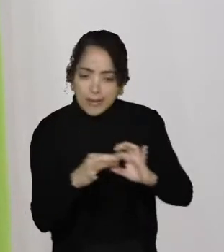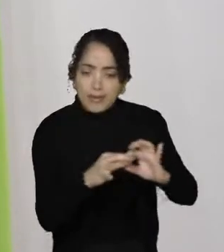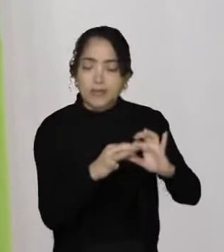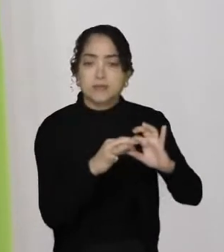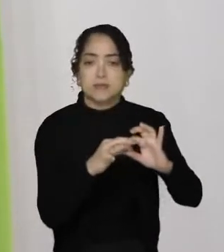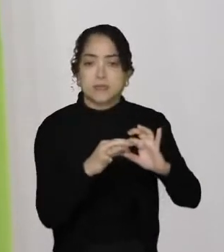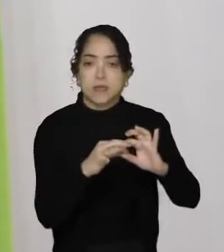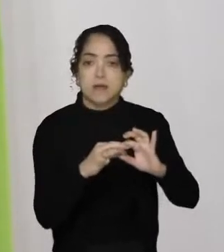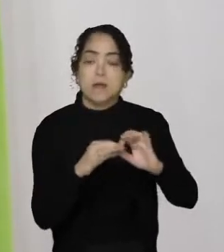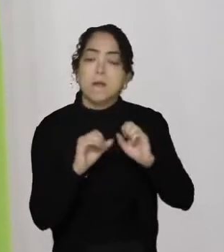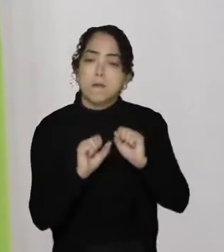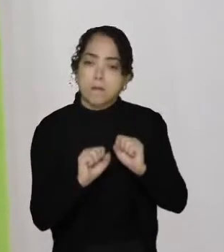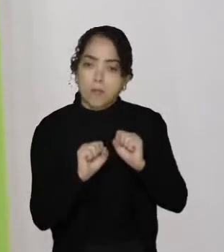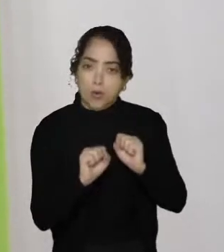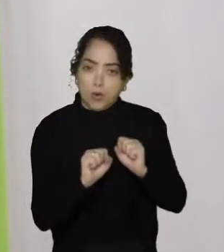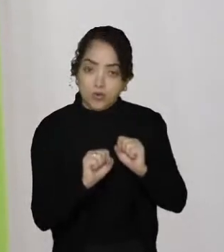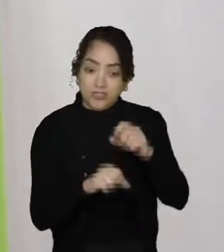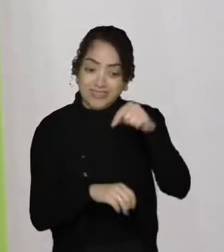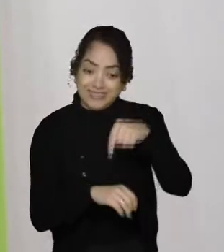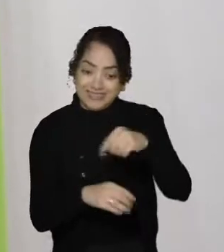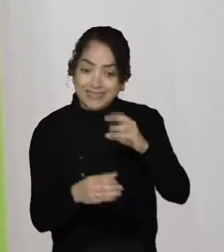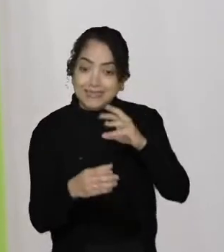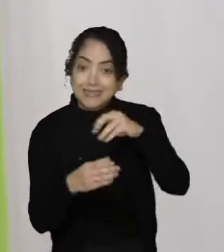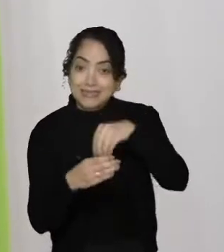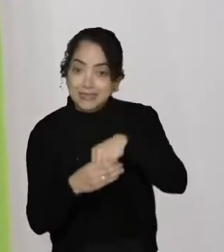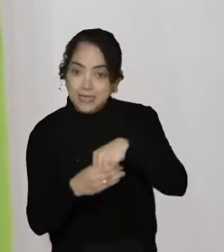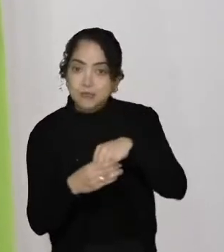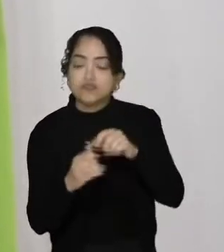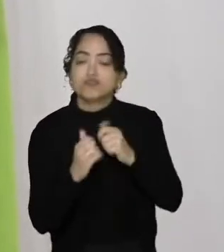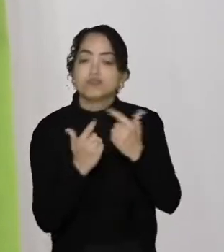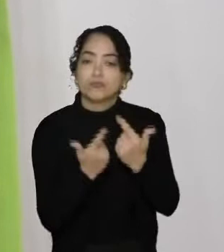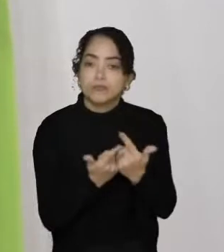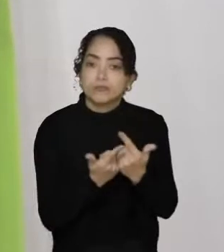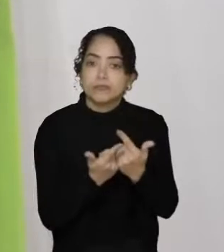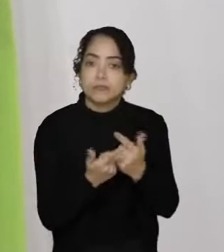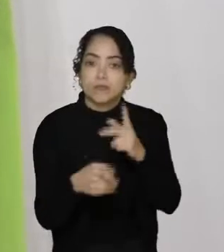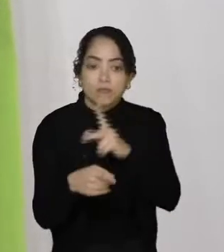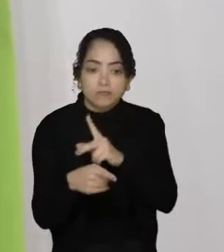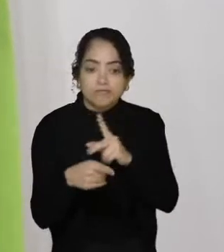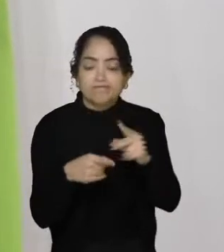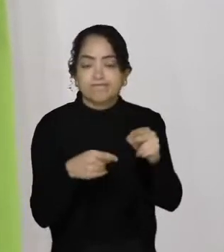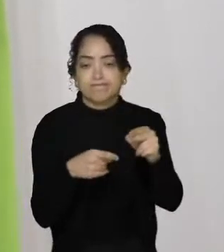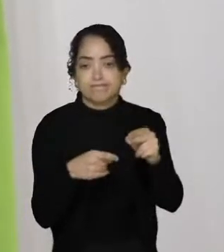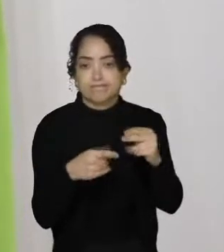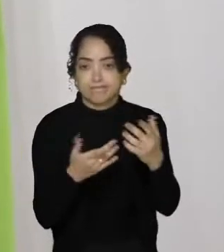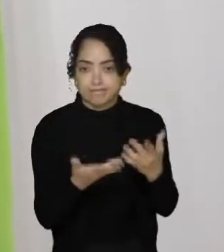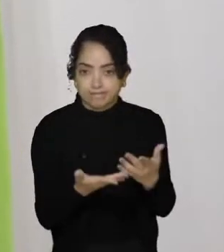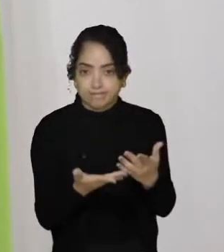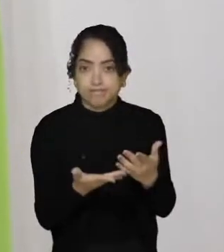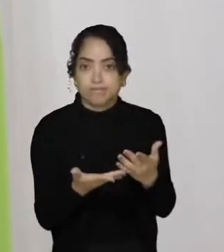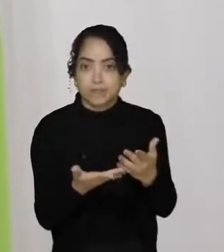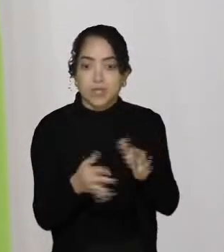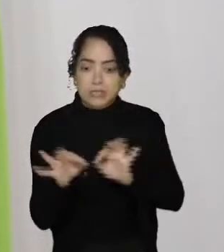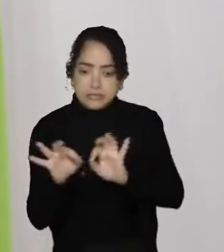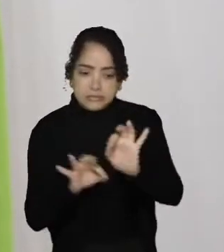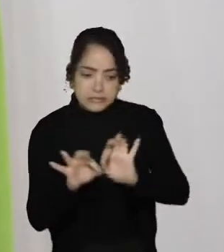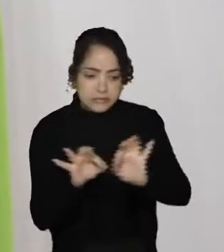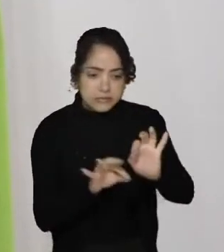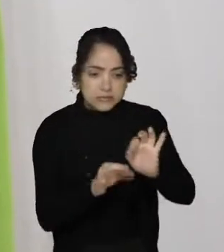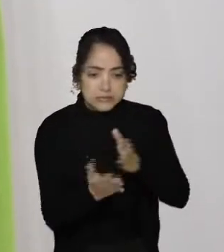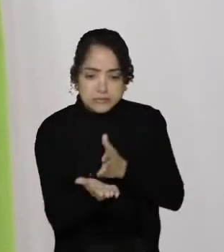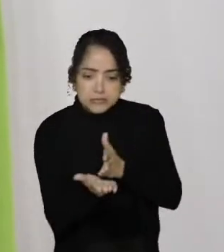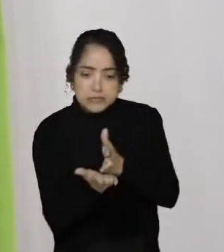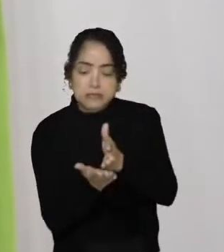pode contar que aqui dentro ele vai ter um guerreiro. Se ele traçar o caminho do bem,